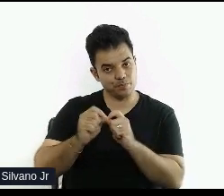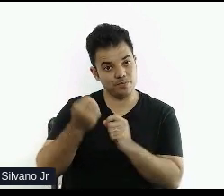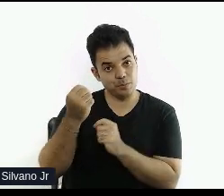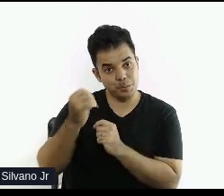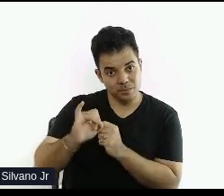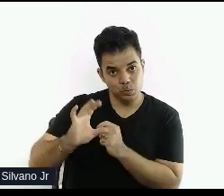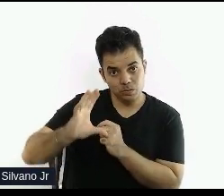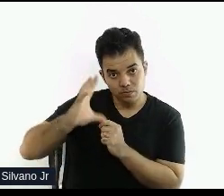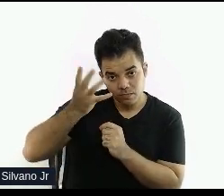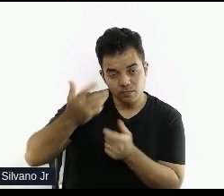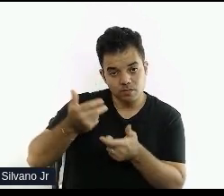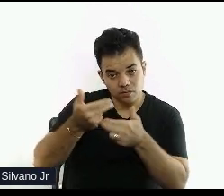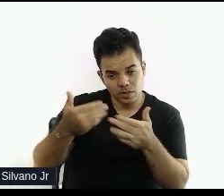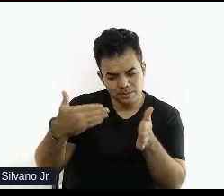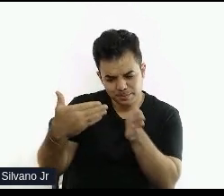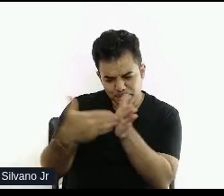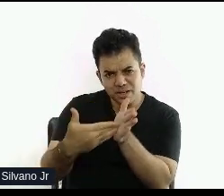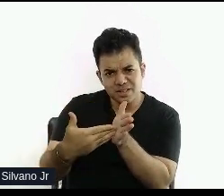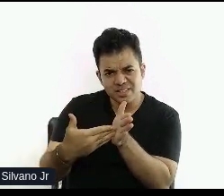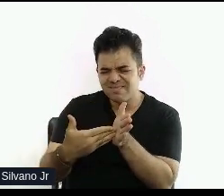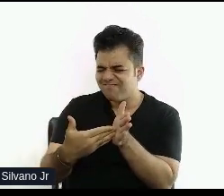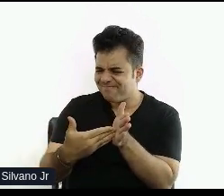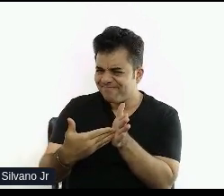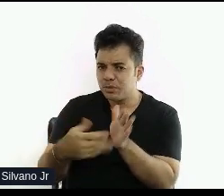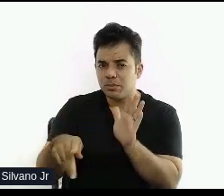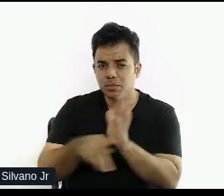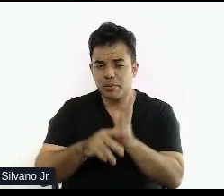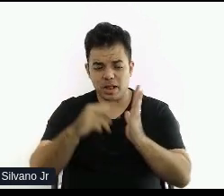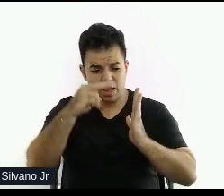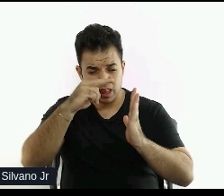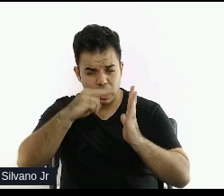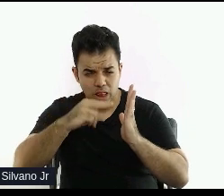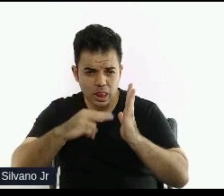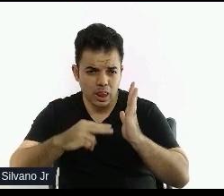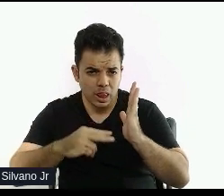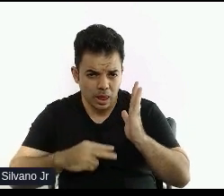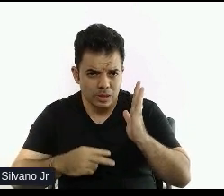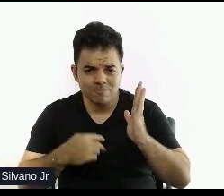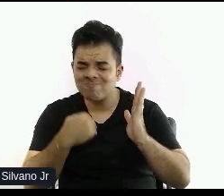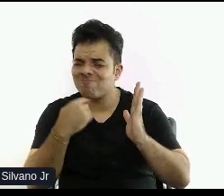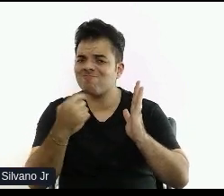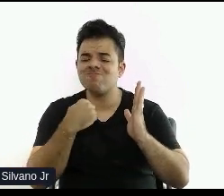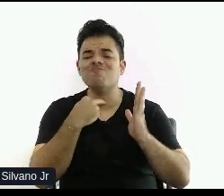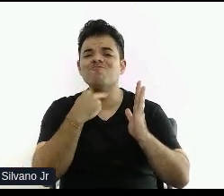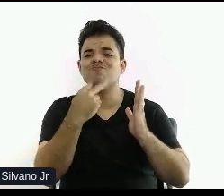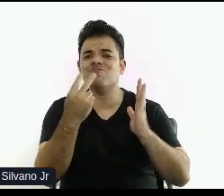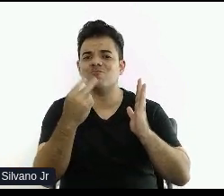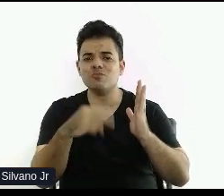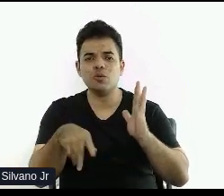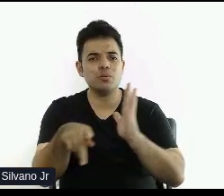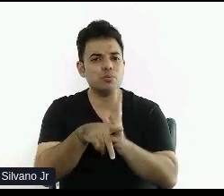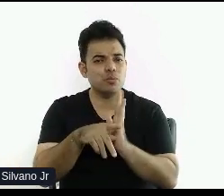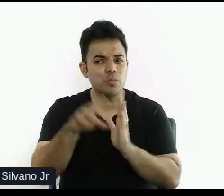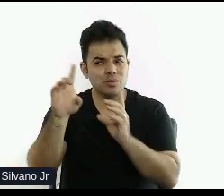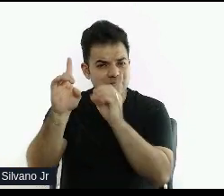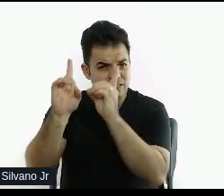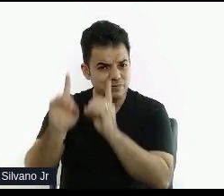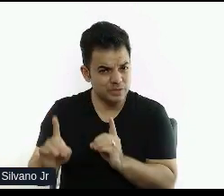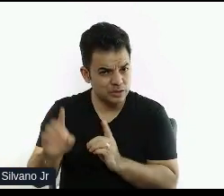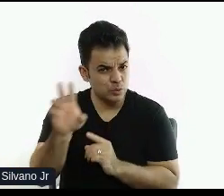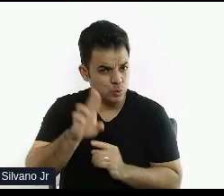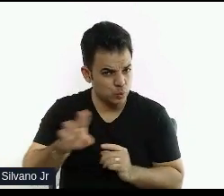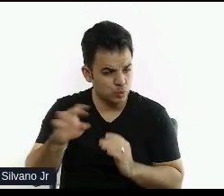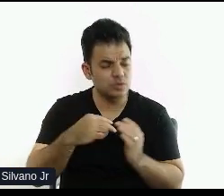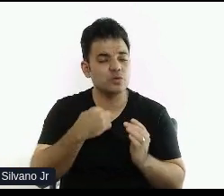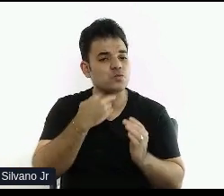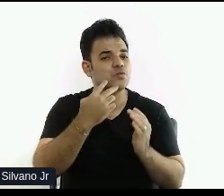coloca alguma barreira, se alguma barreira para um leitor de tela não está tão clara, né? Não está para uma pessoa com deficiência que faz um leitor, o uso de um leitor de tela